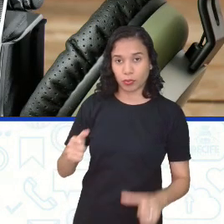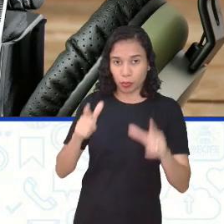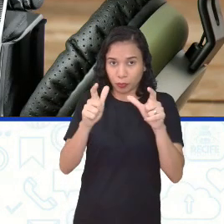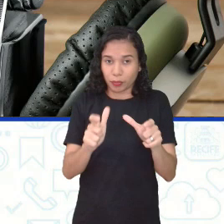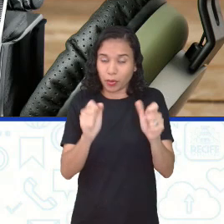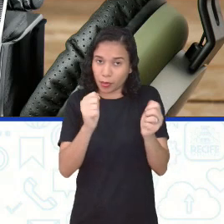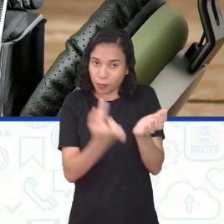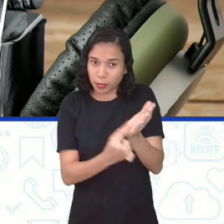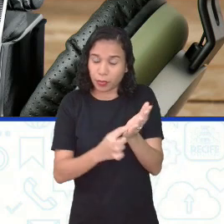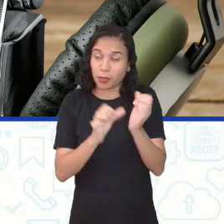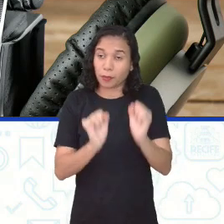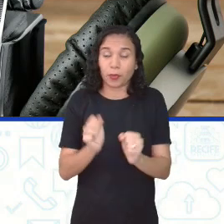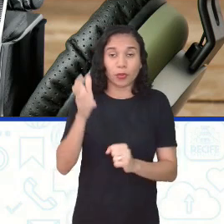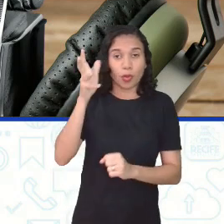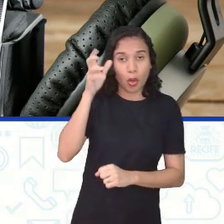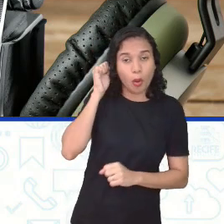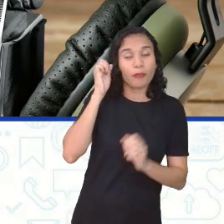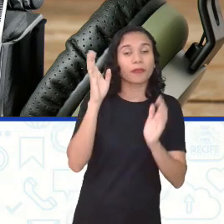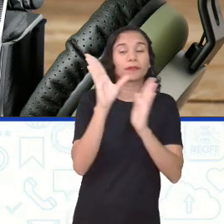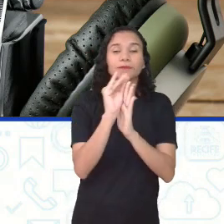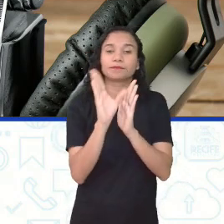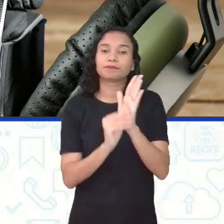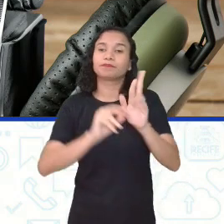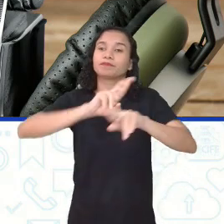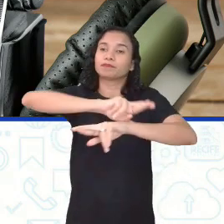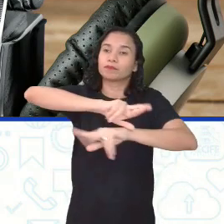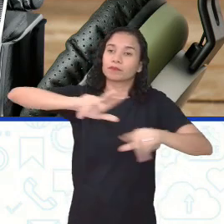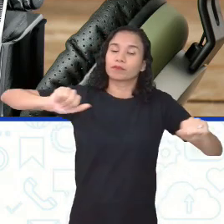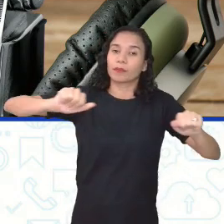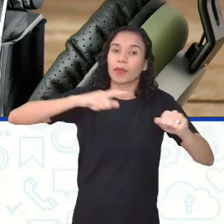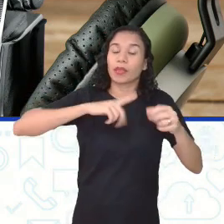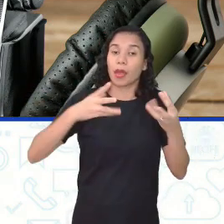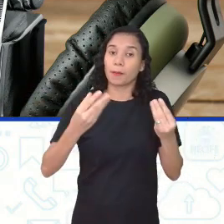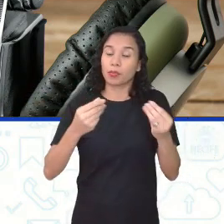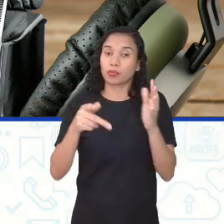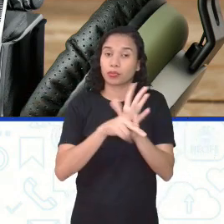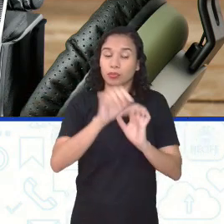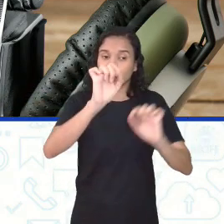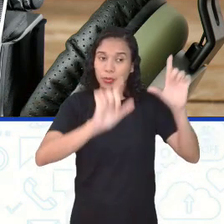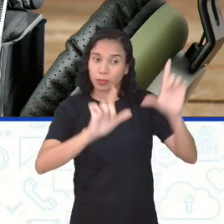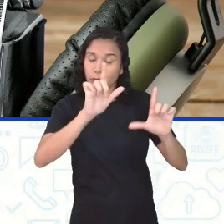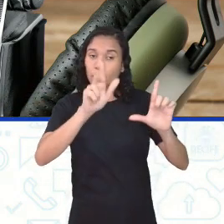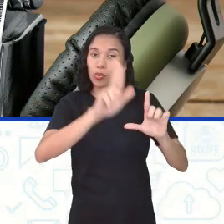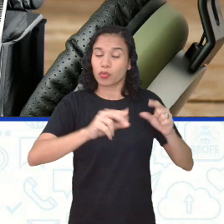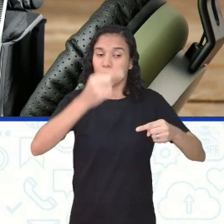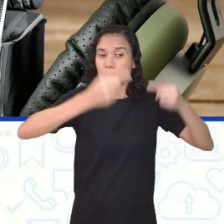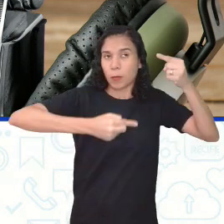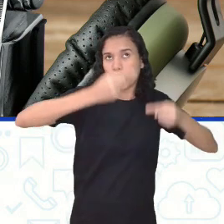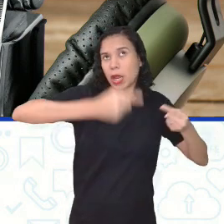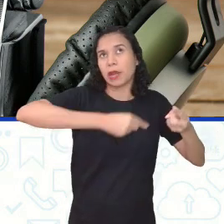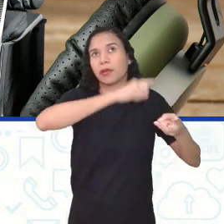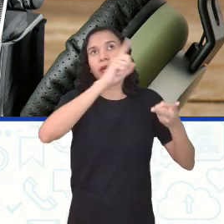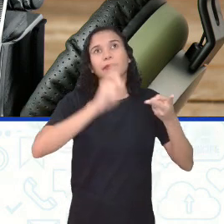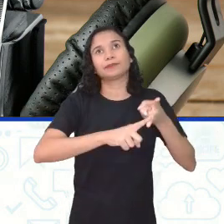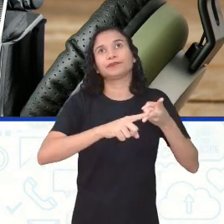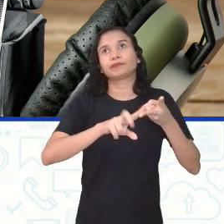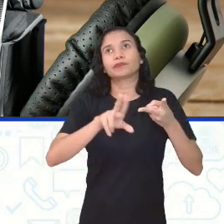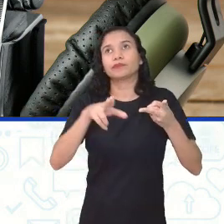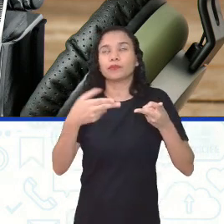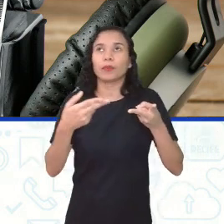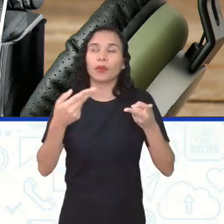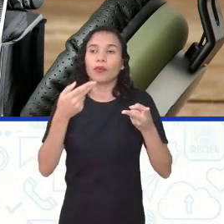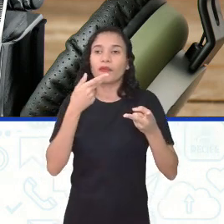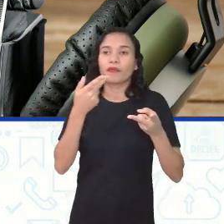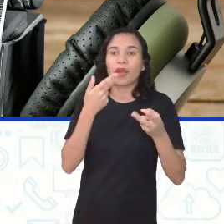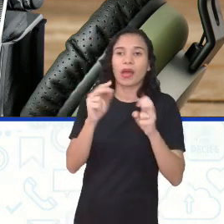entre outros. Os conteúdos são diversos, já que existem tanto programas que abordam questões políticas nacionais, quanto os que